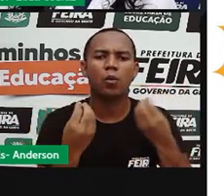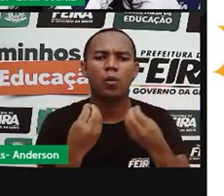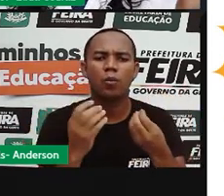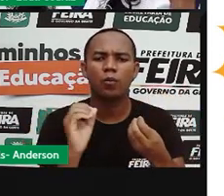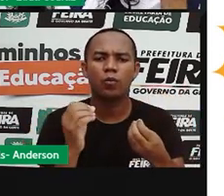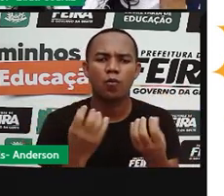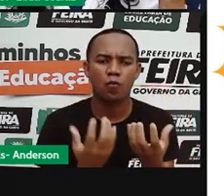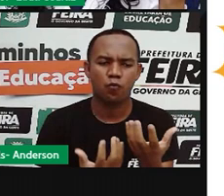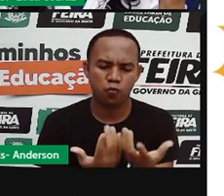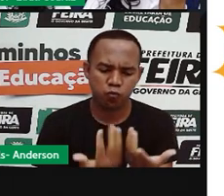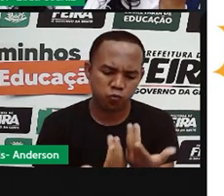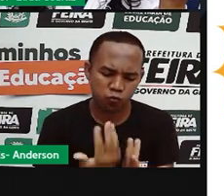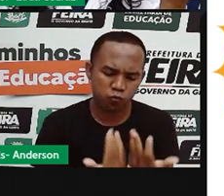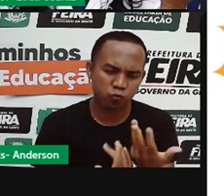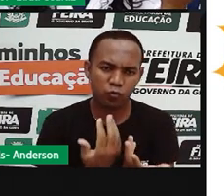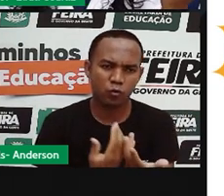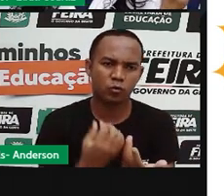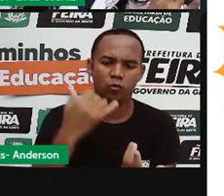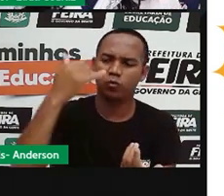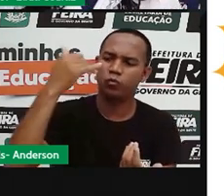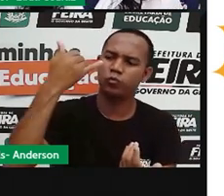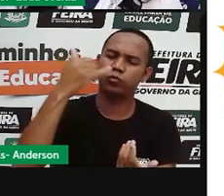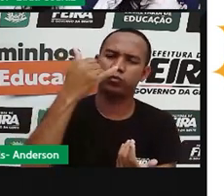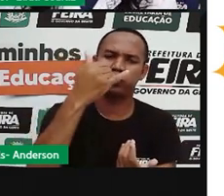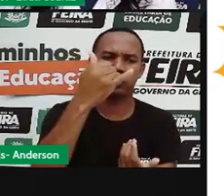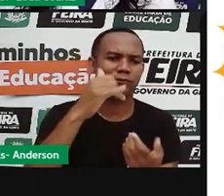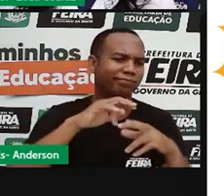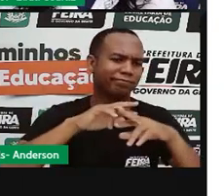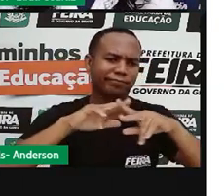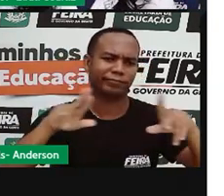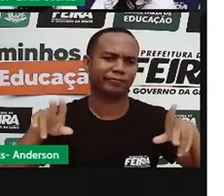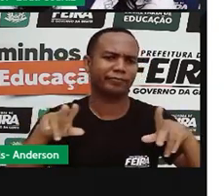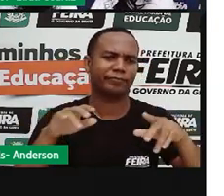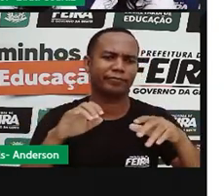povo, energia elétrica, as outras coisas.